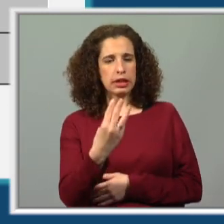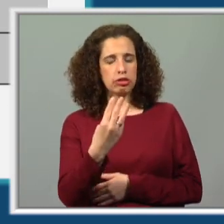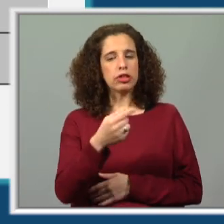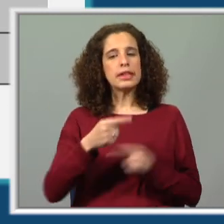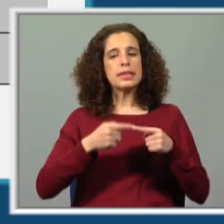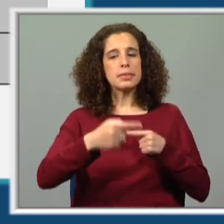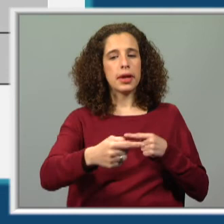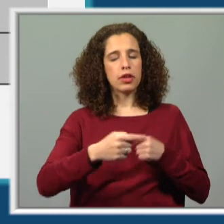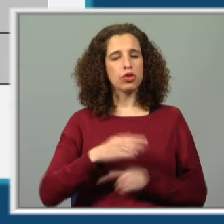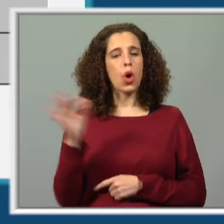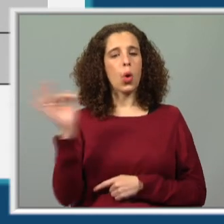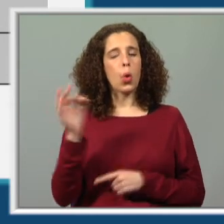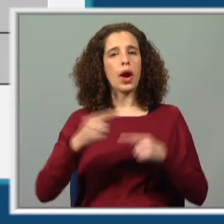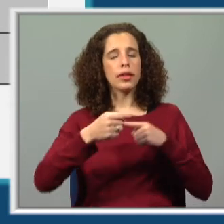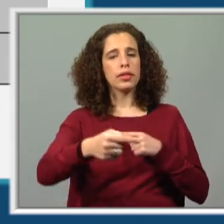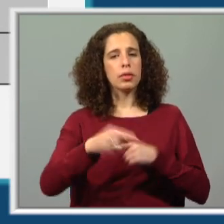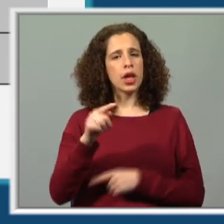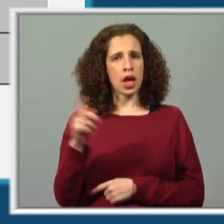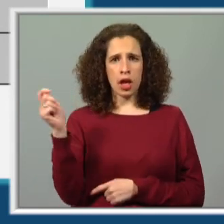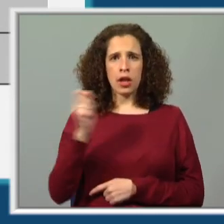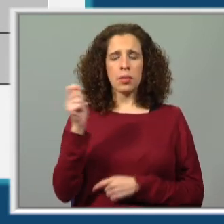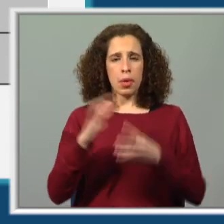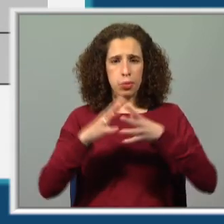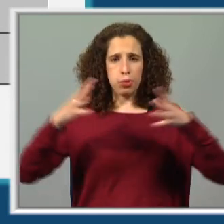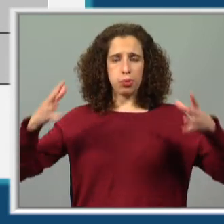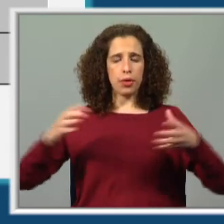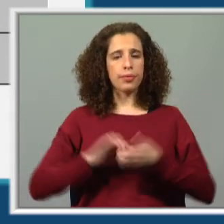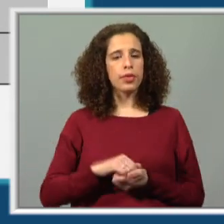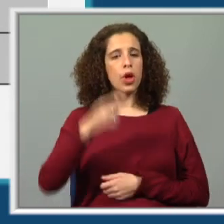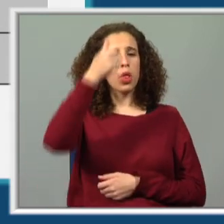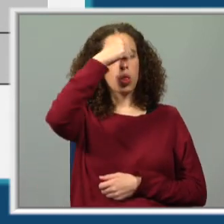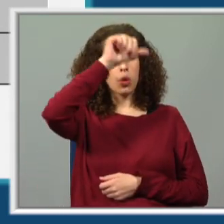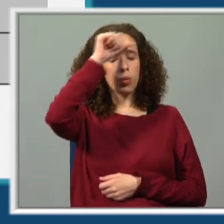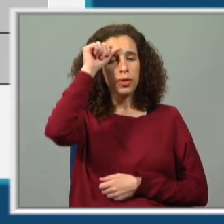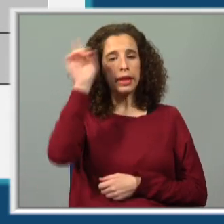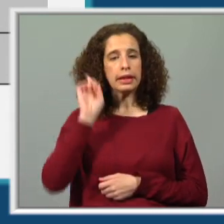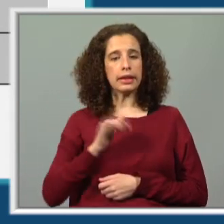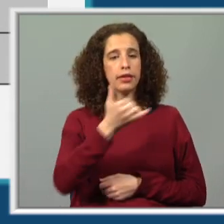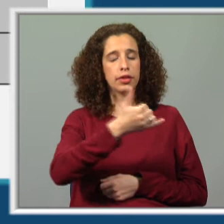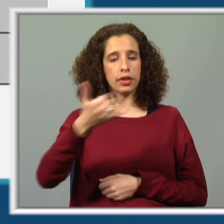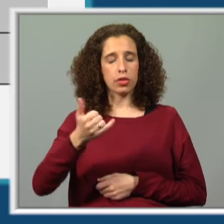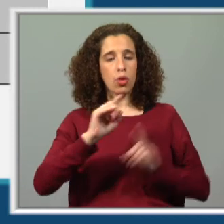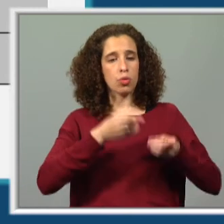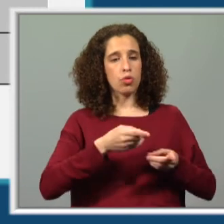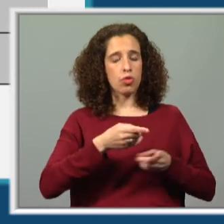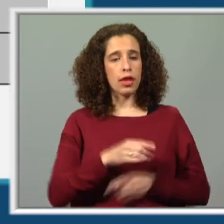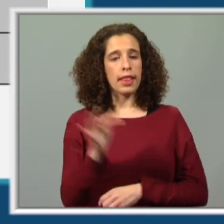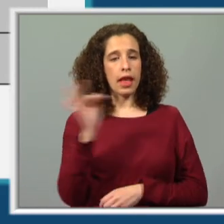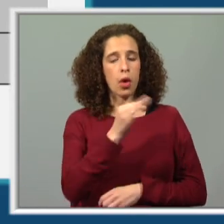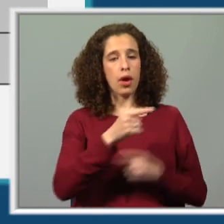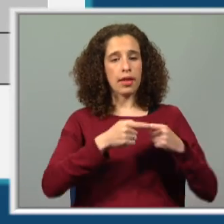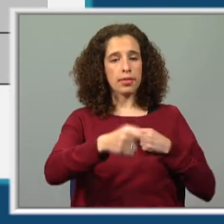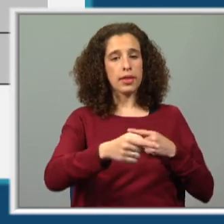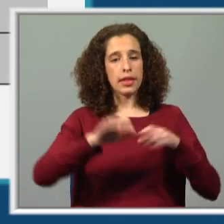semanas. Ora, quarta semana, este mês é crescido. Domingo, dia 22, era o início da quarta semana